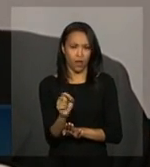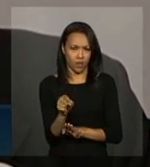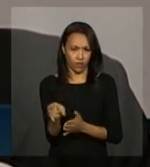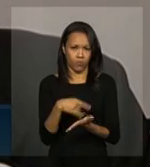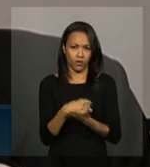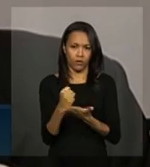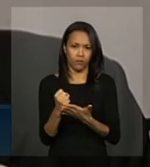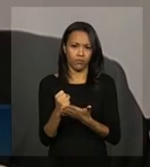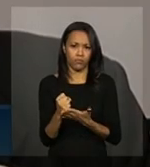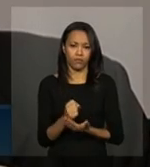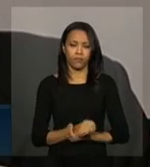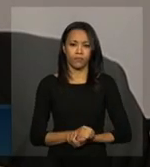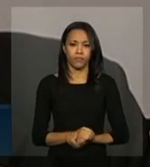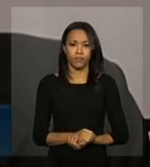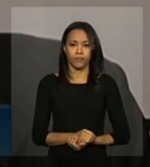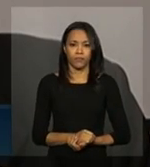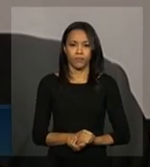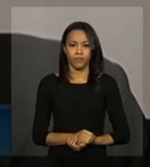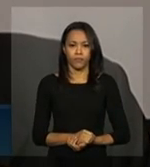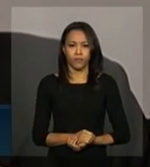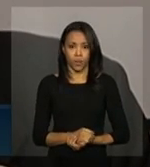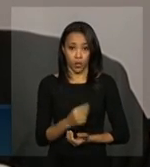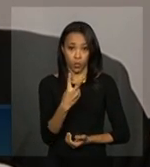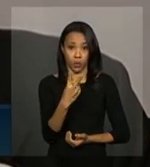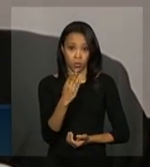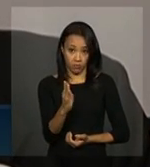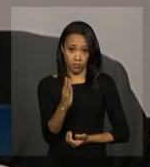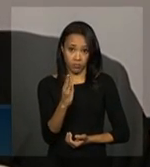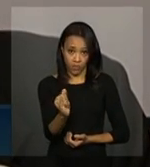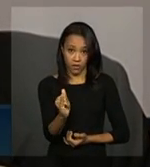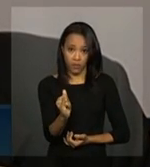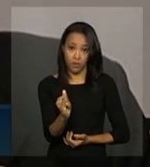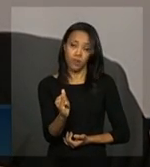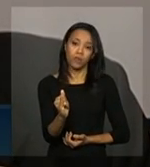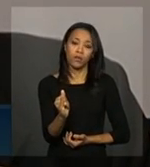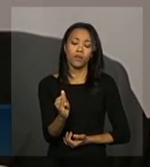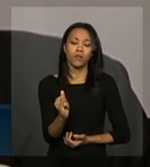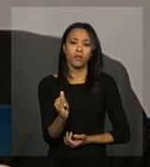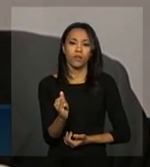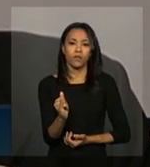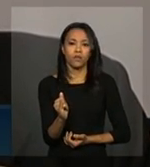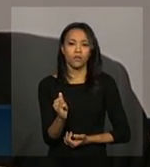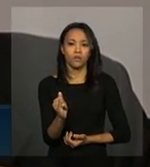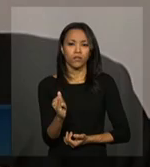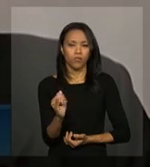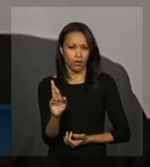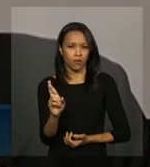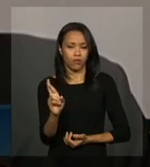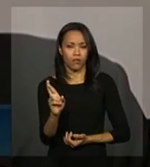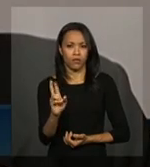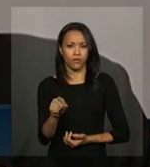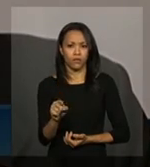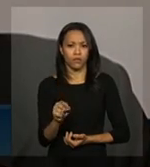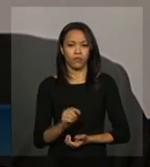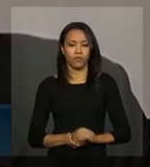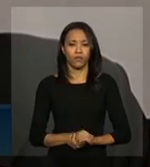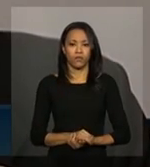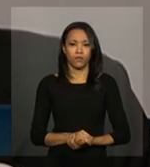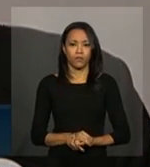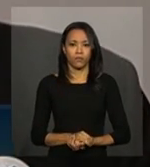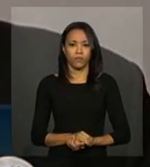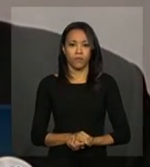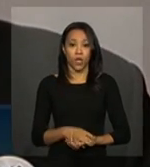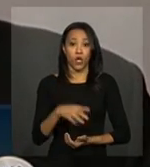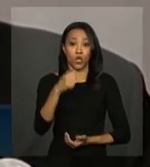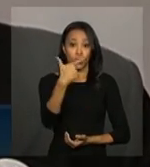contrato. É mais ou menos o dobro. É dois bi, dois bilhões de reais. Não, eu não peguei o som.